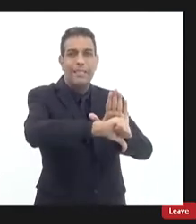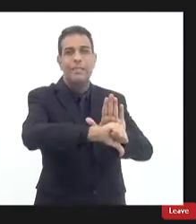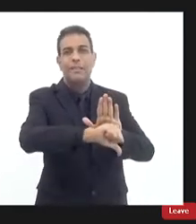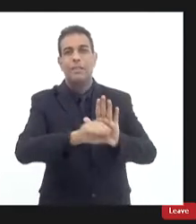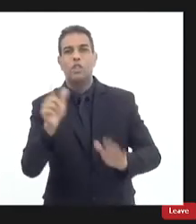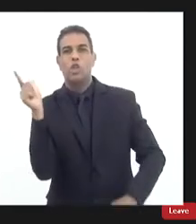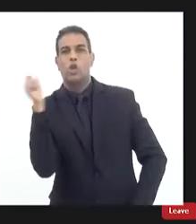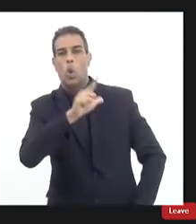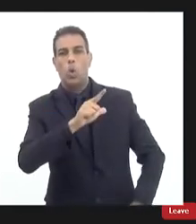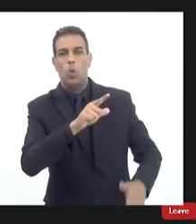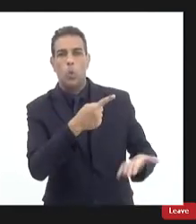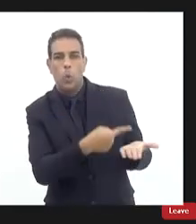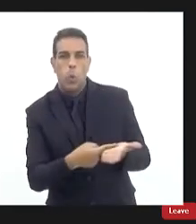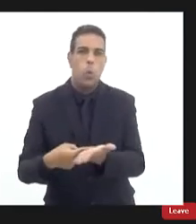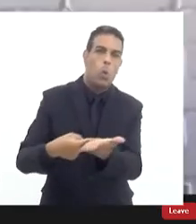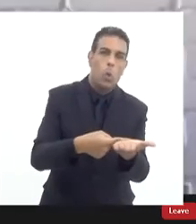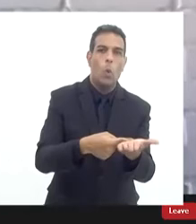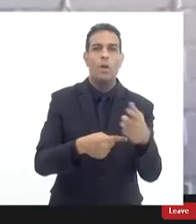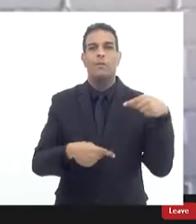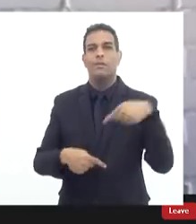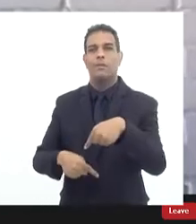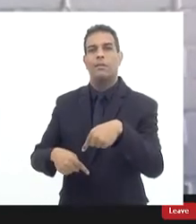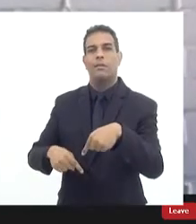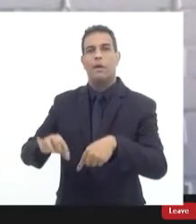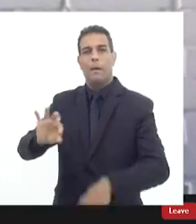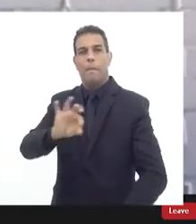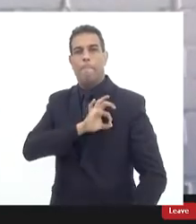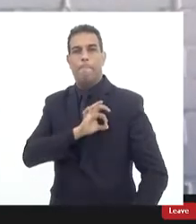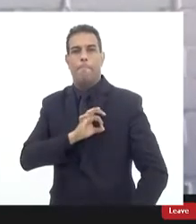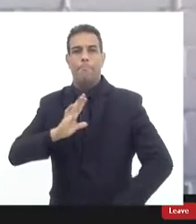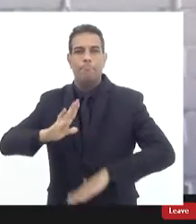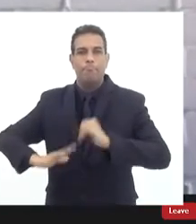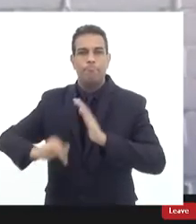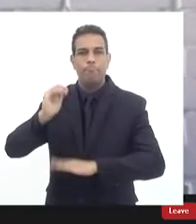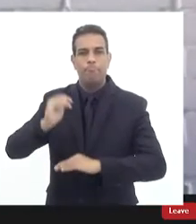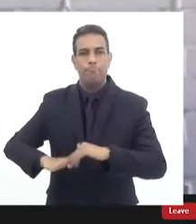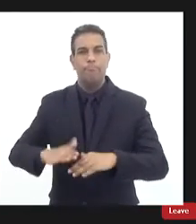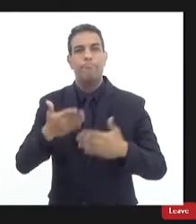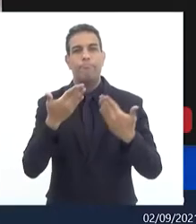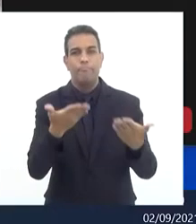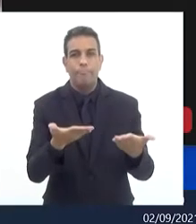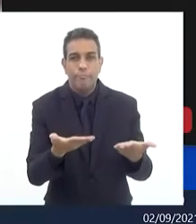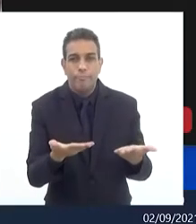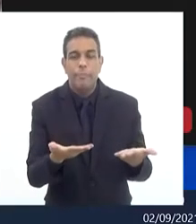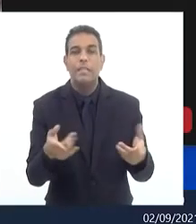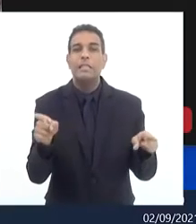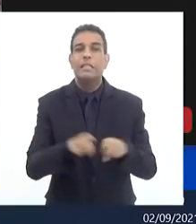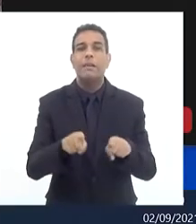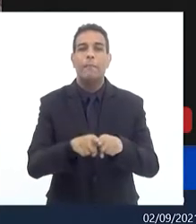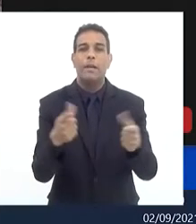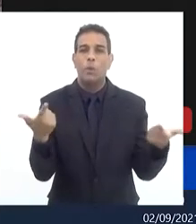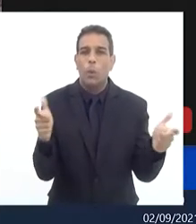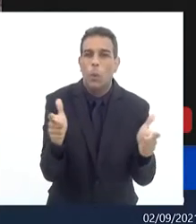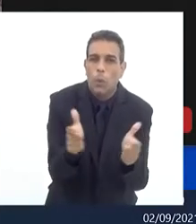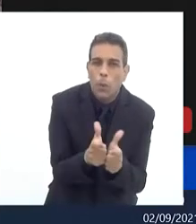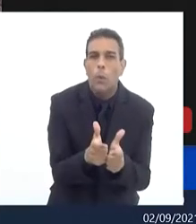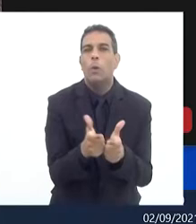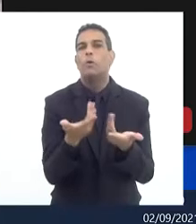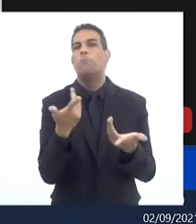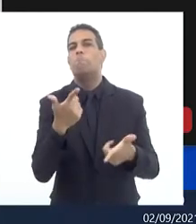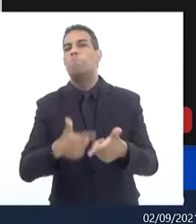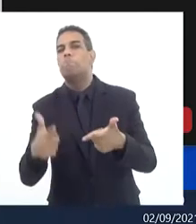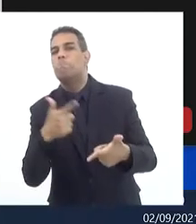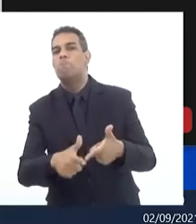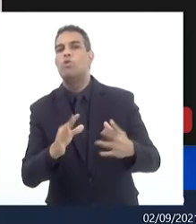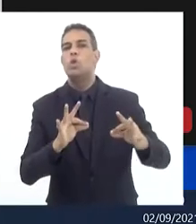a polícia civil quanto a polícia militar e a gente tem tido isso nisso aí com a redução de todos os índices no estado apesar